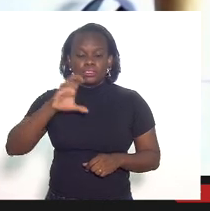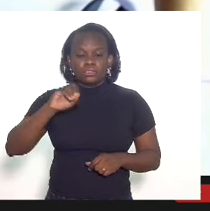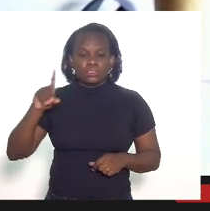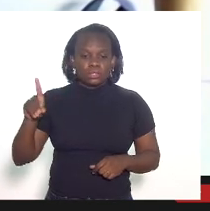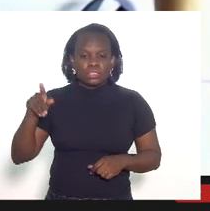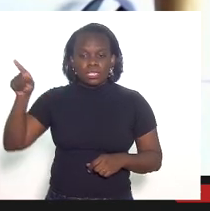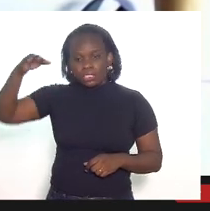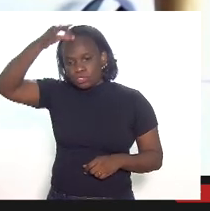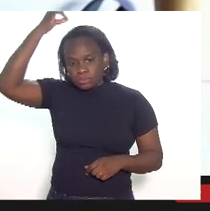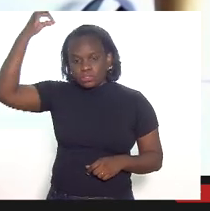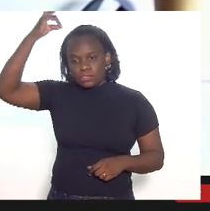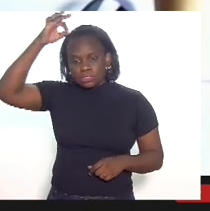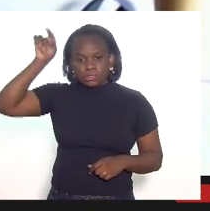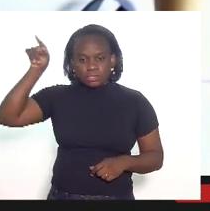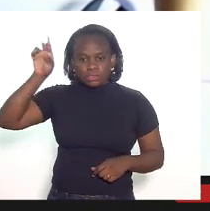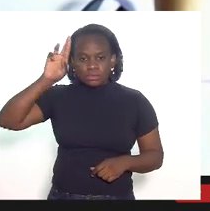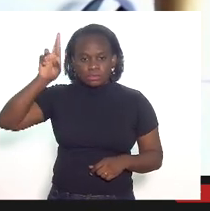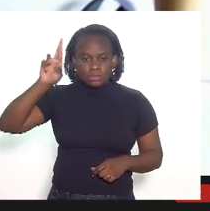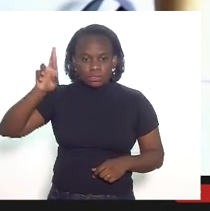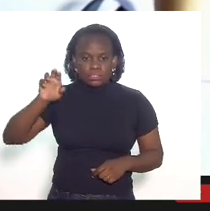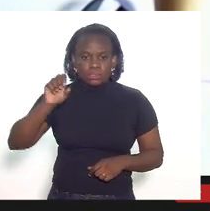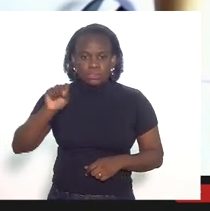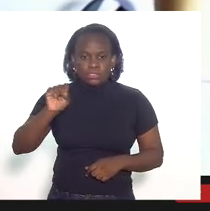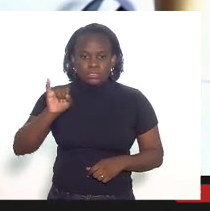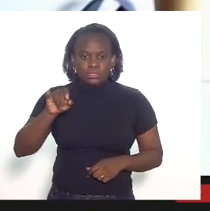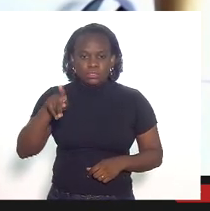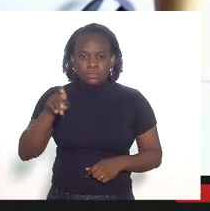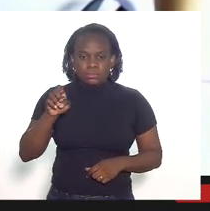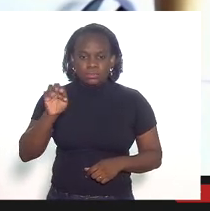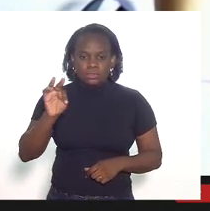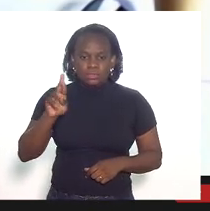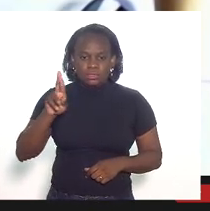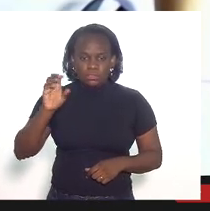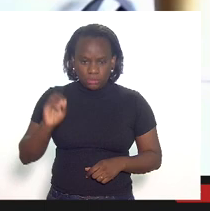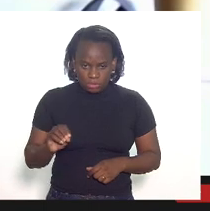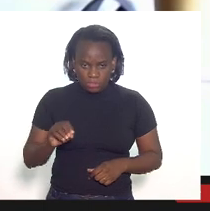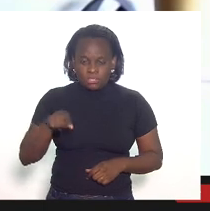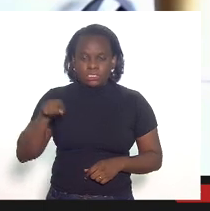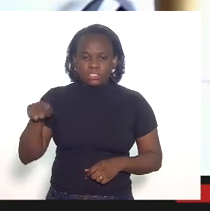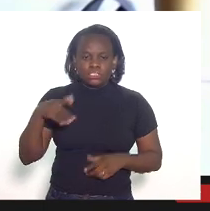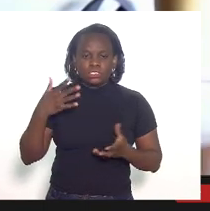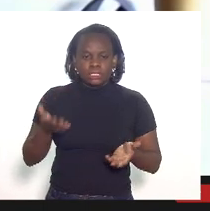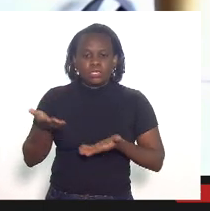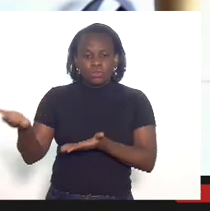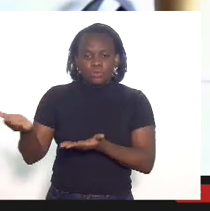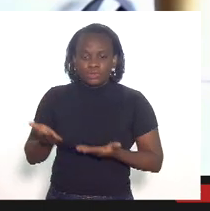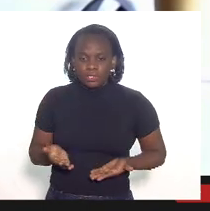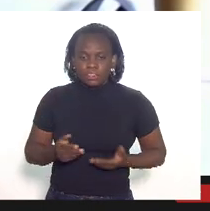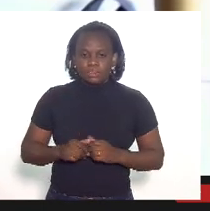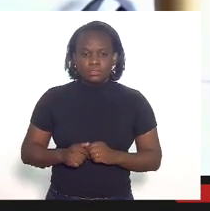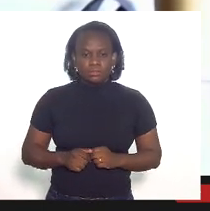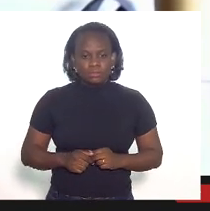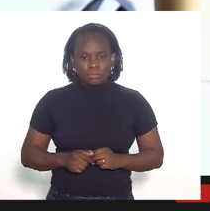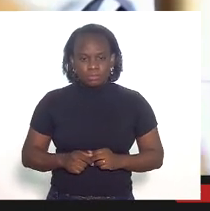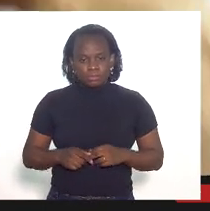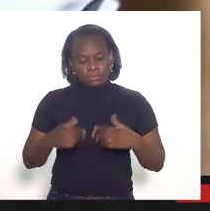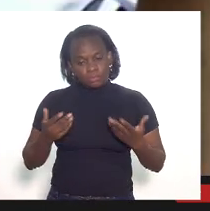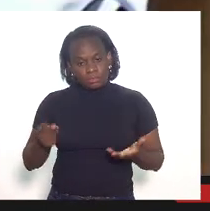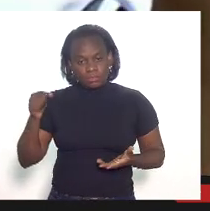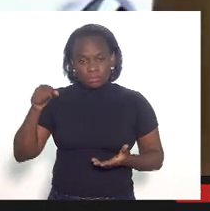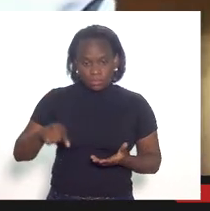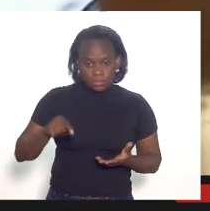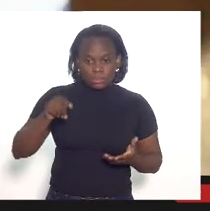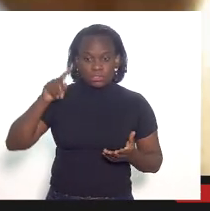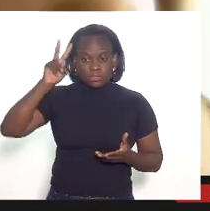Espírito Santo o CIPETRO que nós queríamos convidá-lo ou para estar aqui na